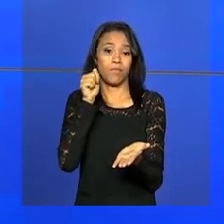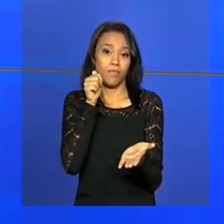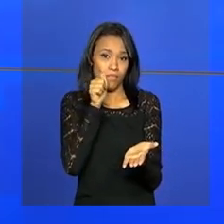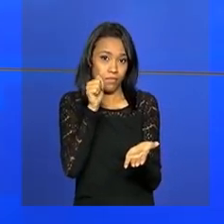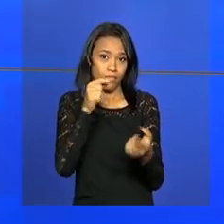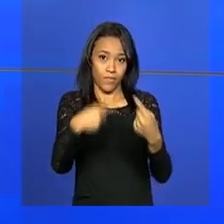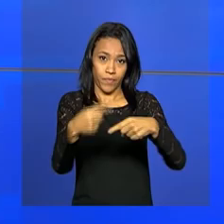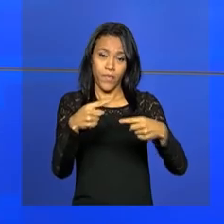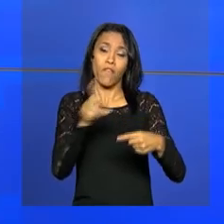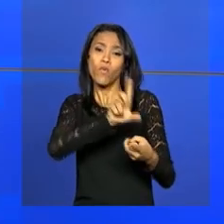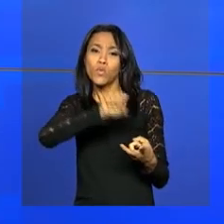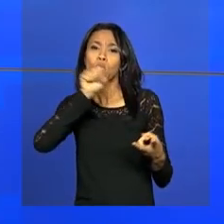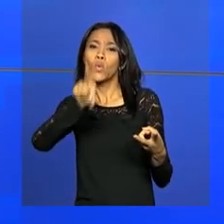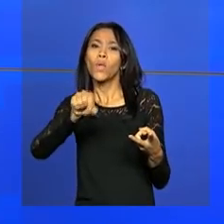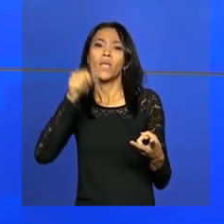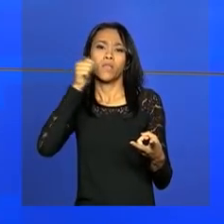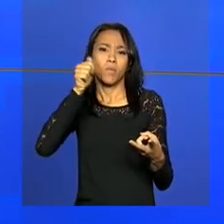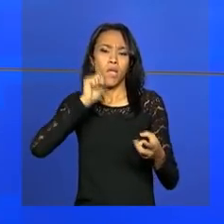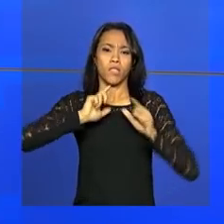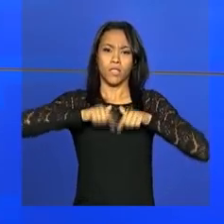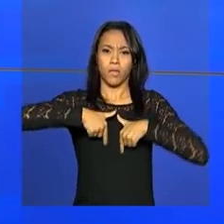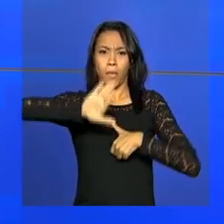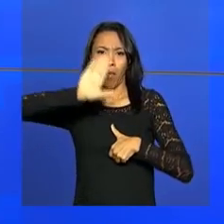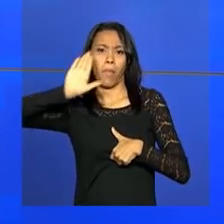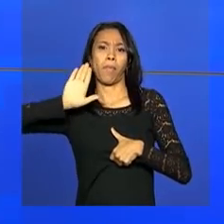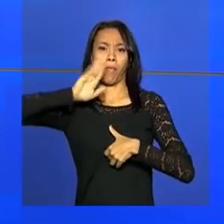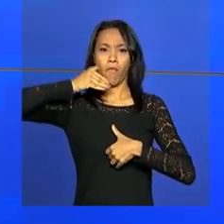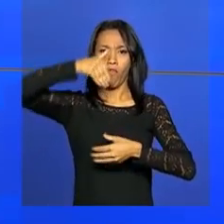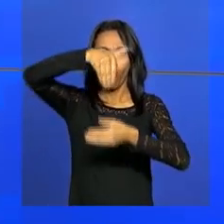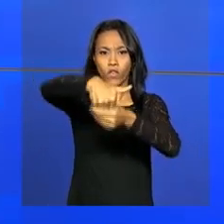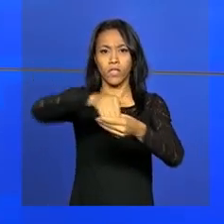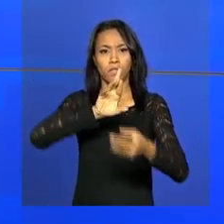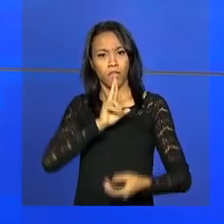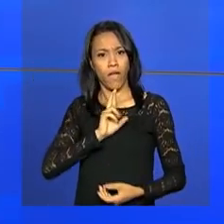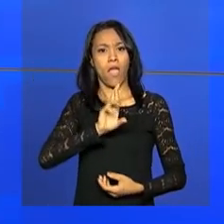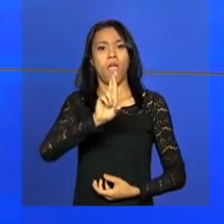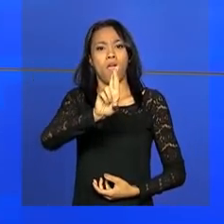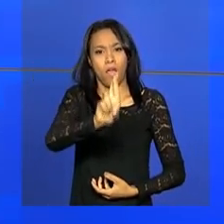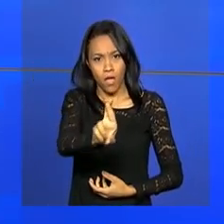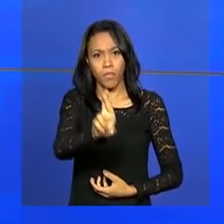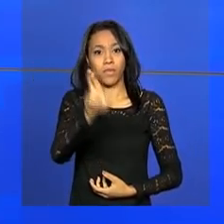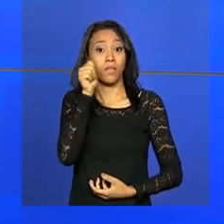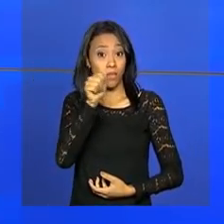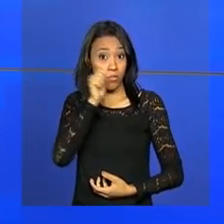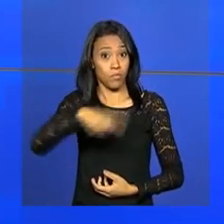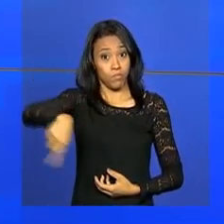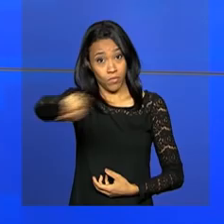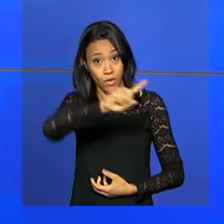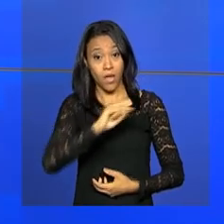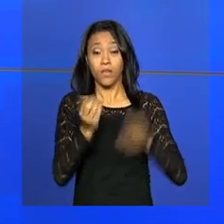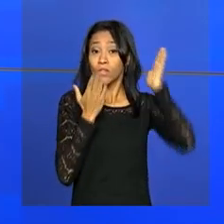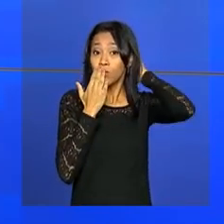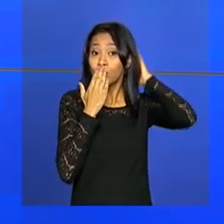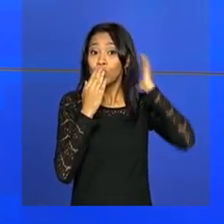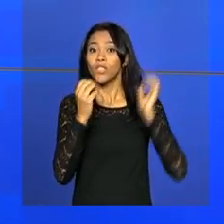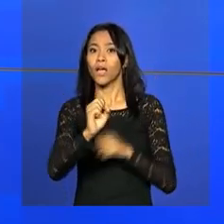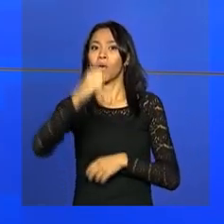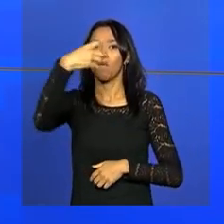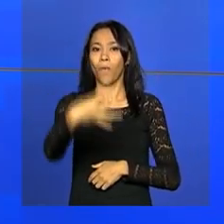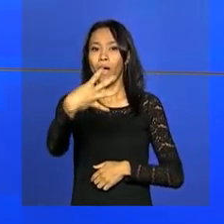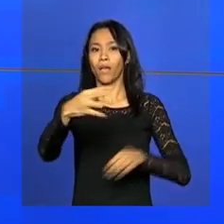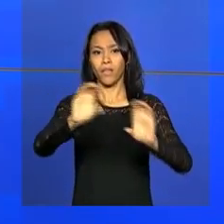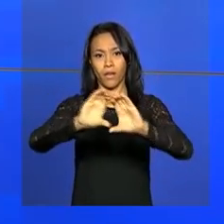encontro, serão eleitas as delegadas que vão garantir a representatividade das indígenas na 4ª